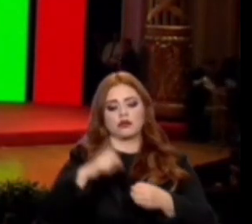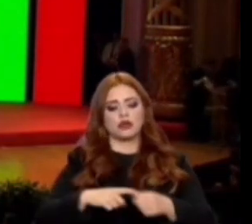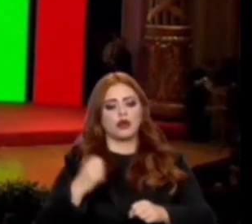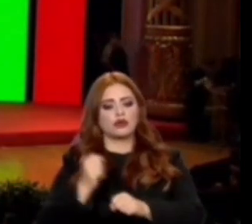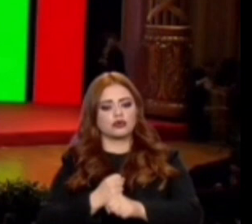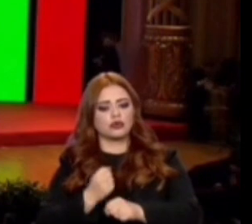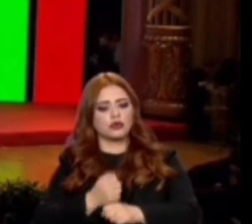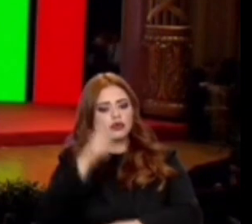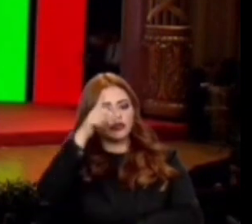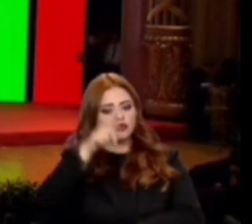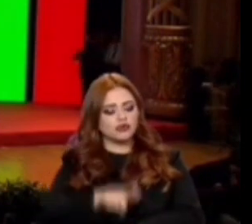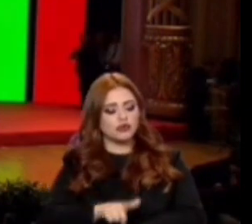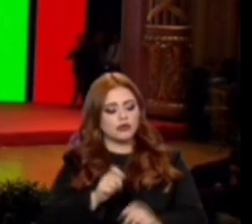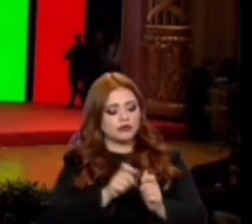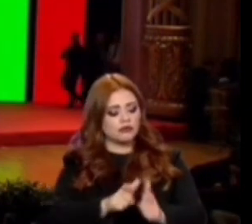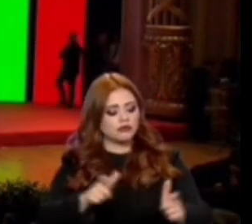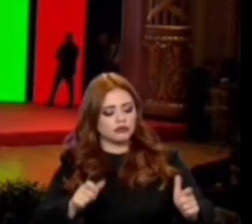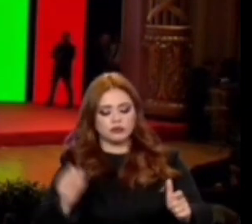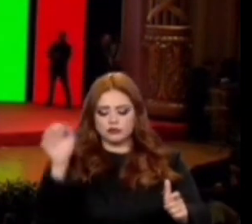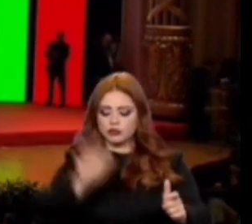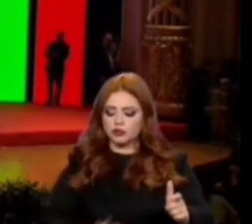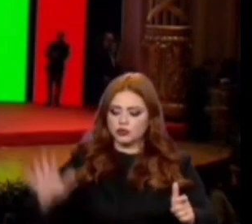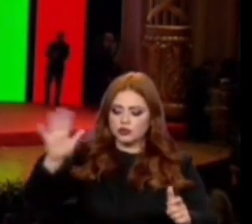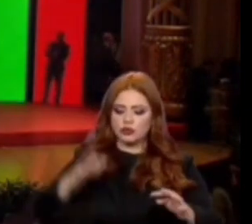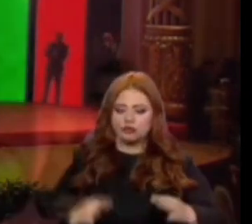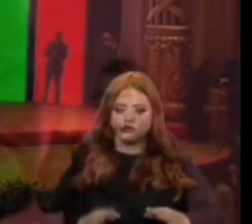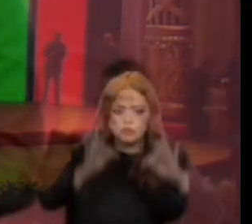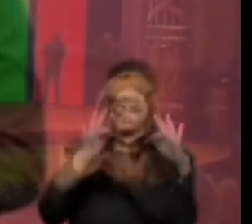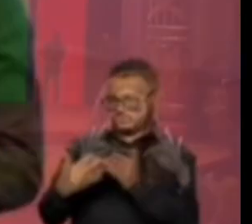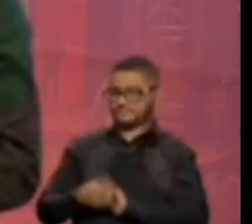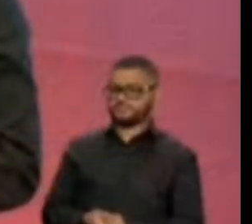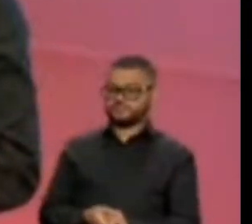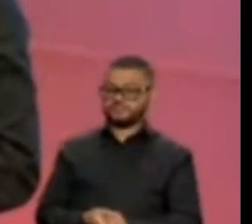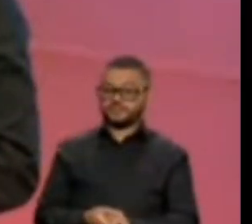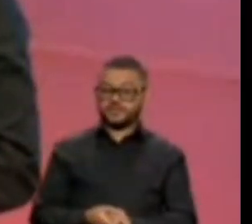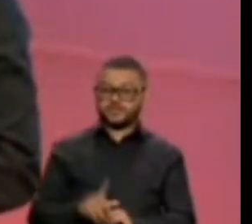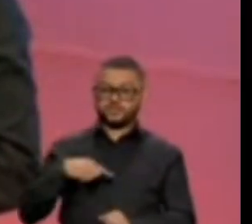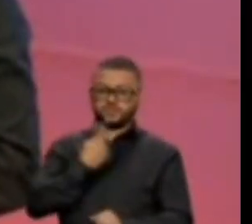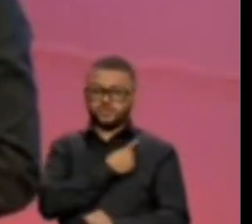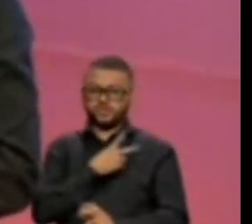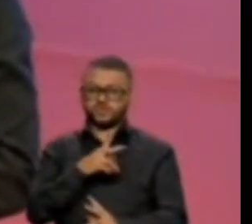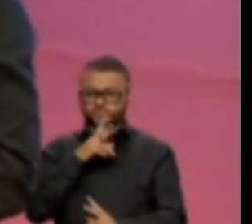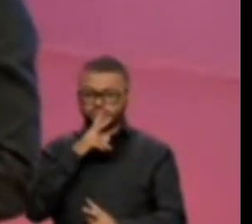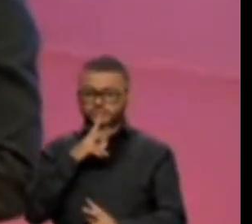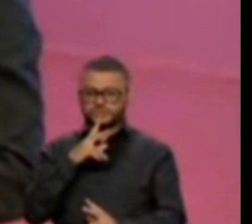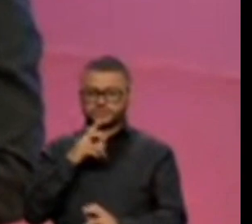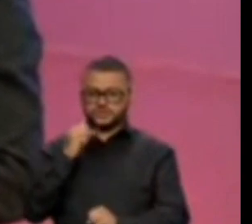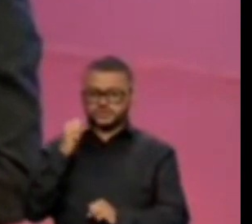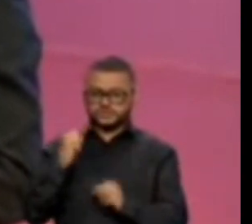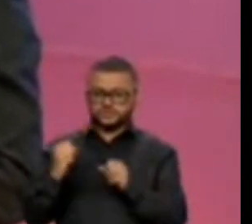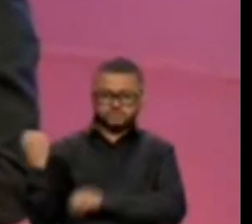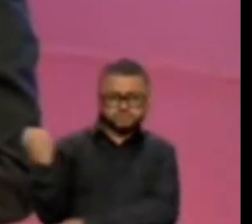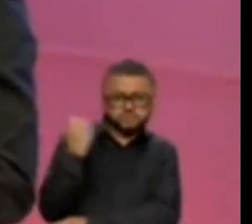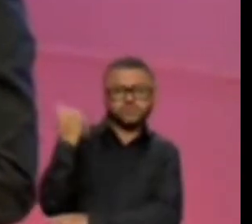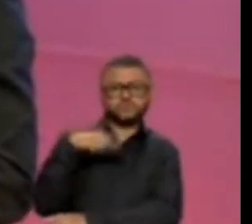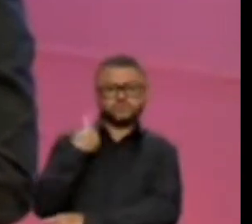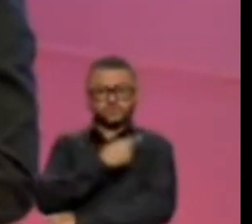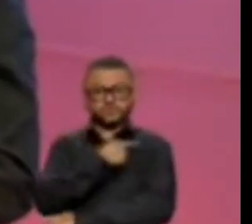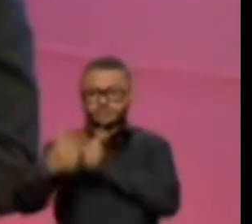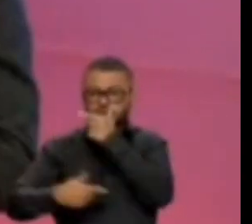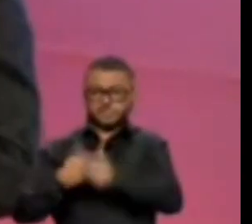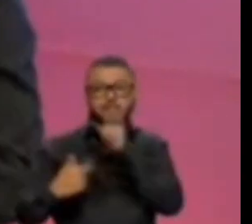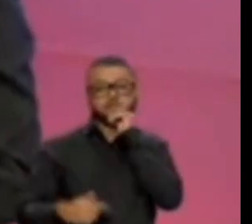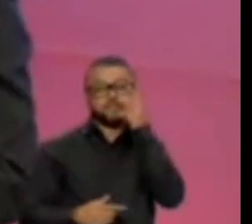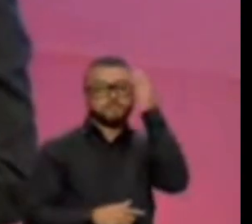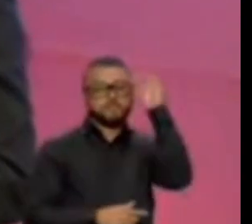novamente um setor grande e nacional de alta tecnologia. E nesse fortalecimento do Estado, os bancos públicos têm um papel fundamental. No caso do